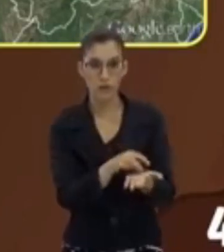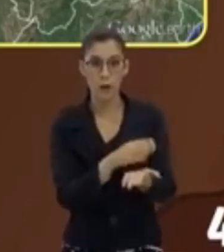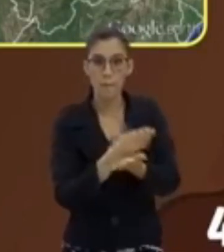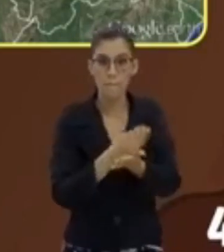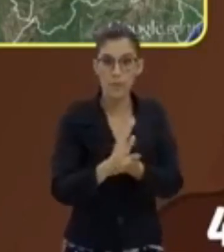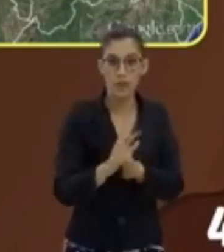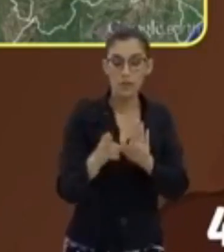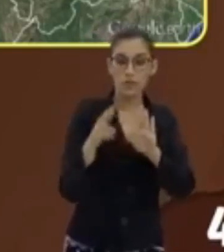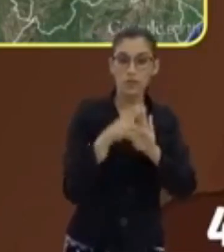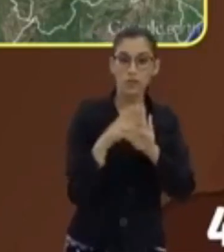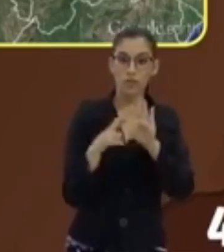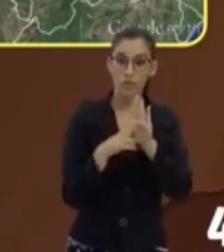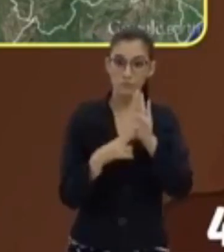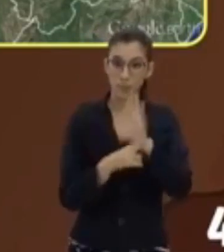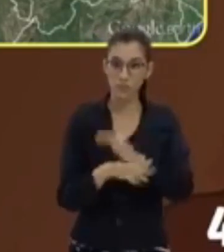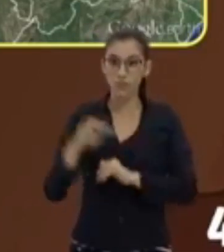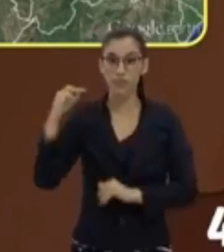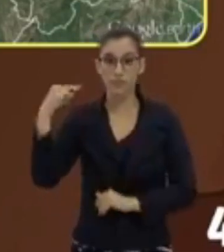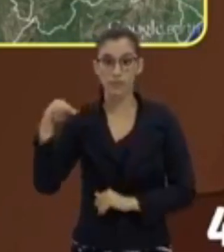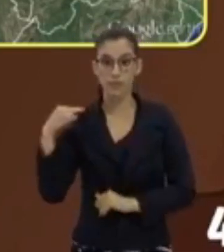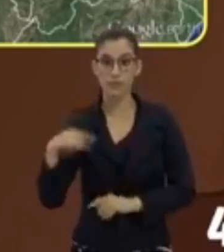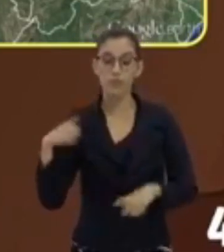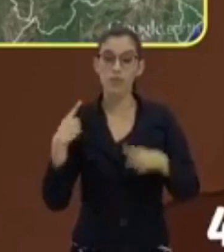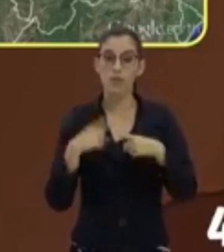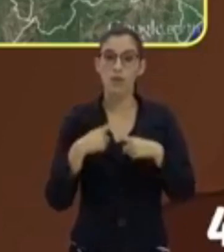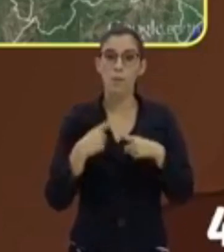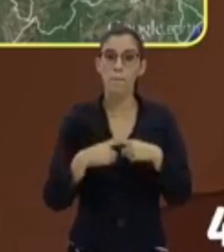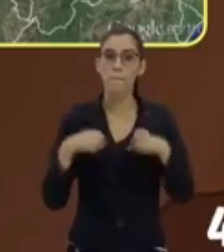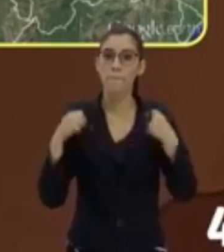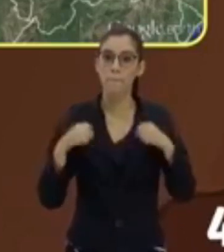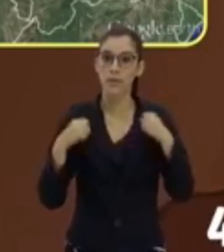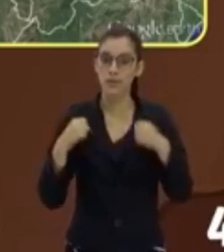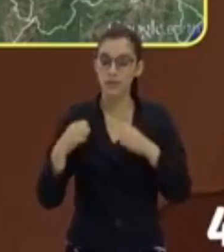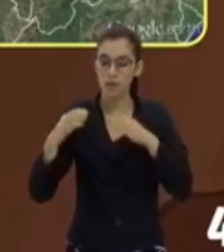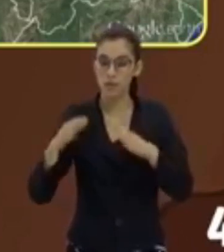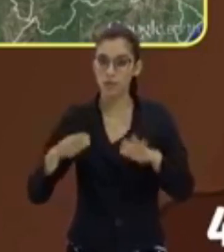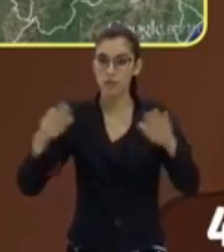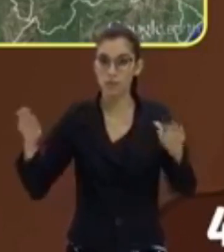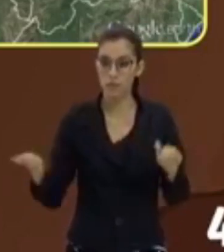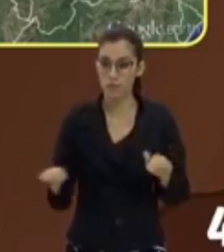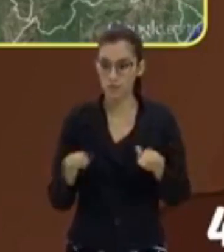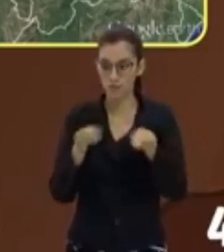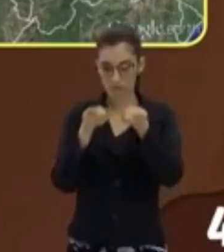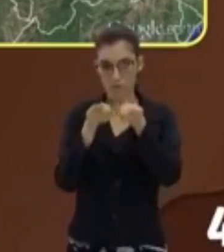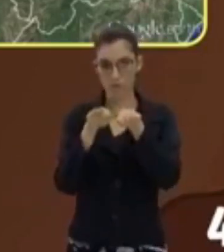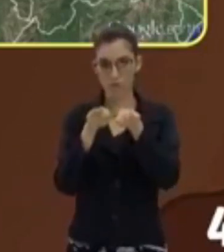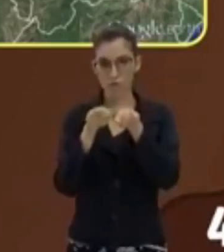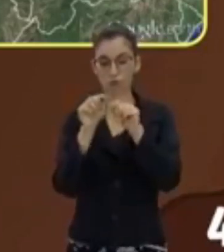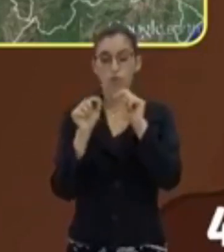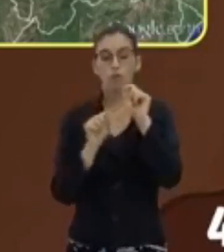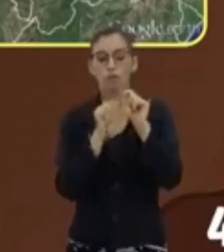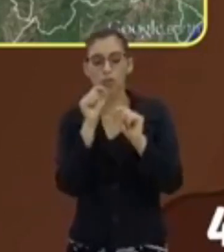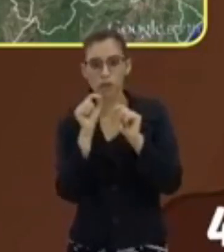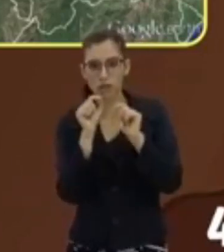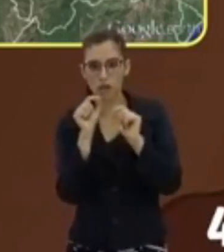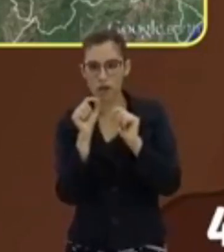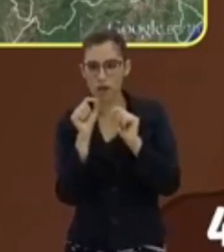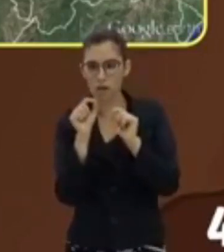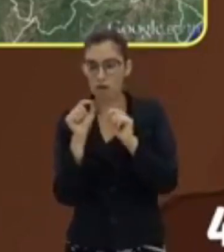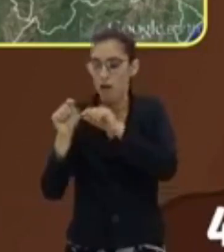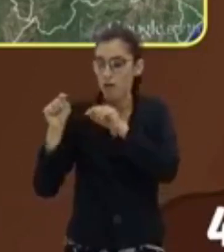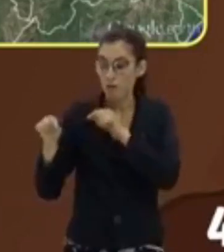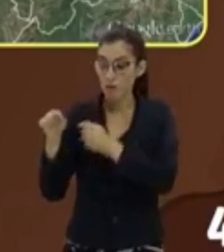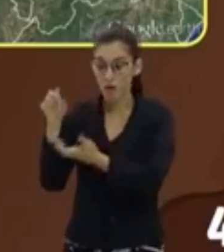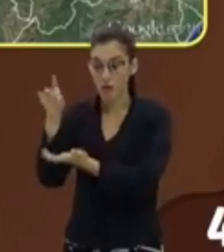Aí por que regras matemáticas? Porque você vai ter que fazer uma proporção entre o que é real e o que é representado.